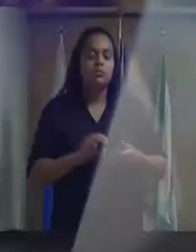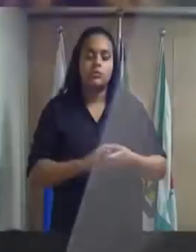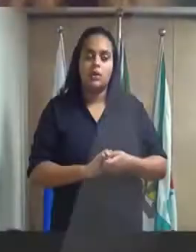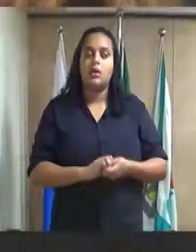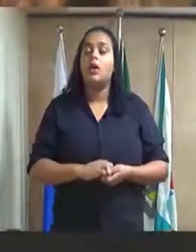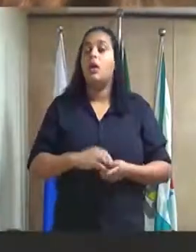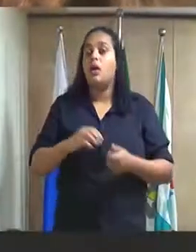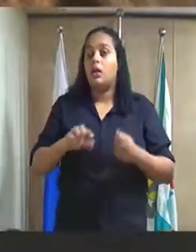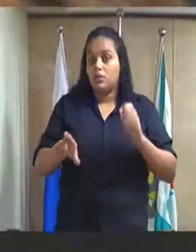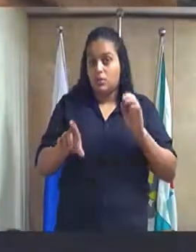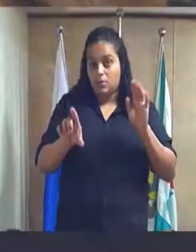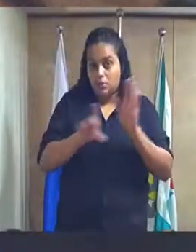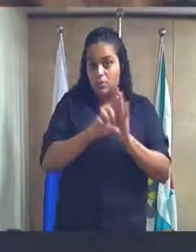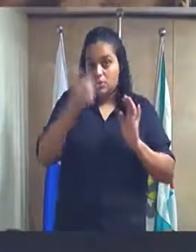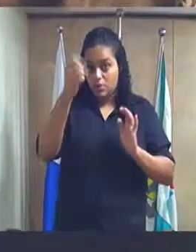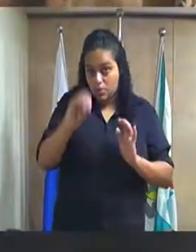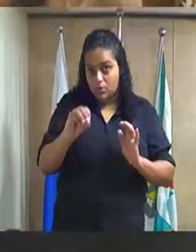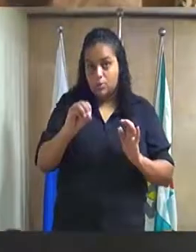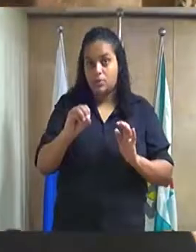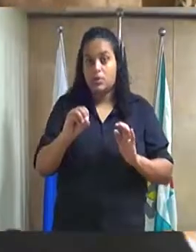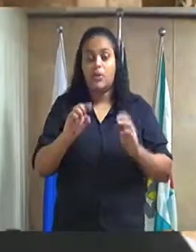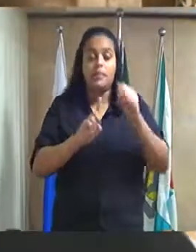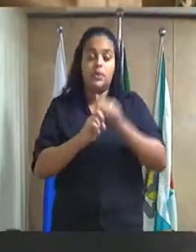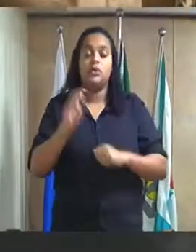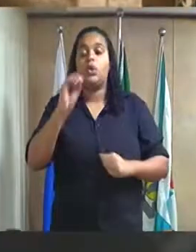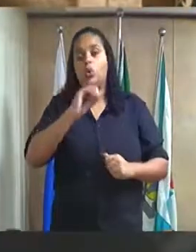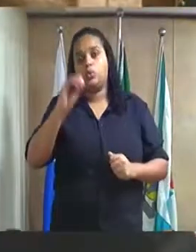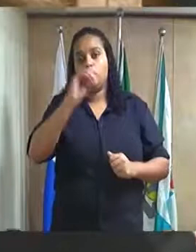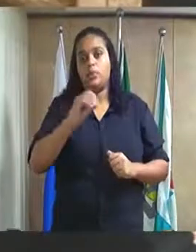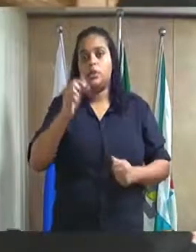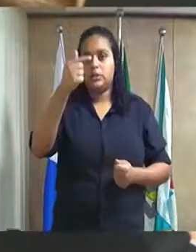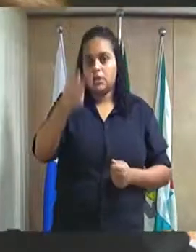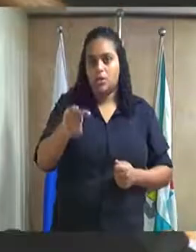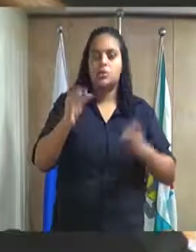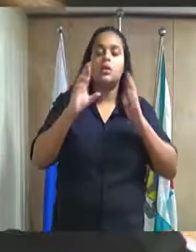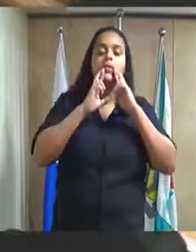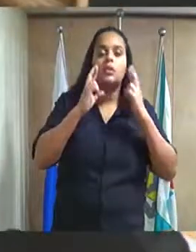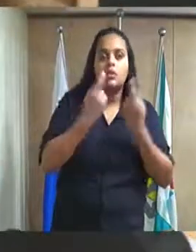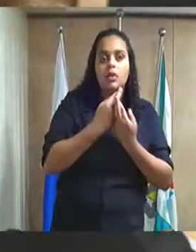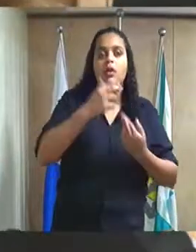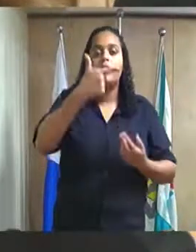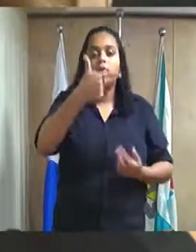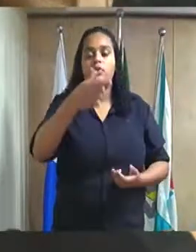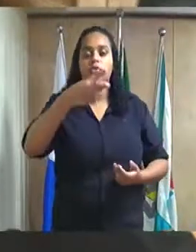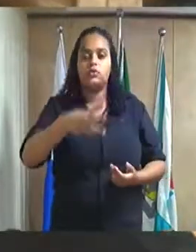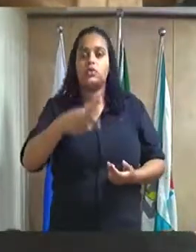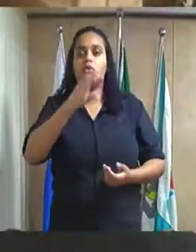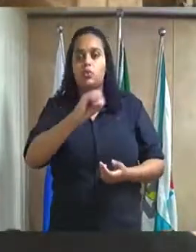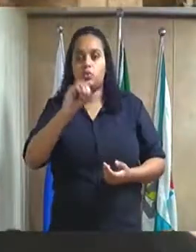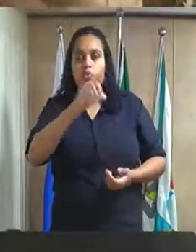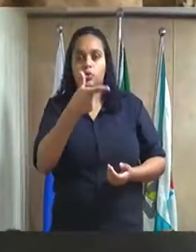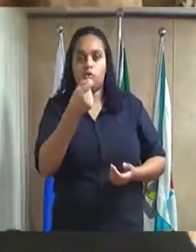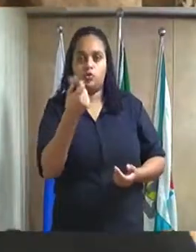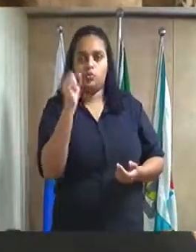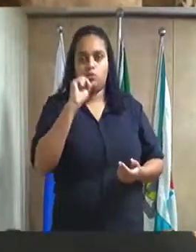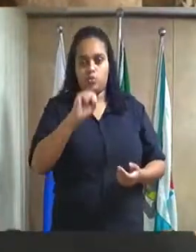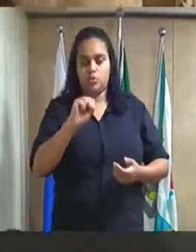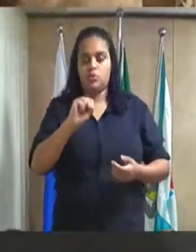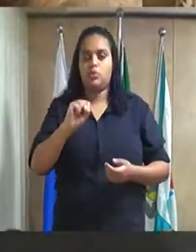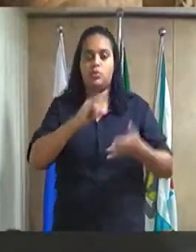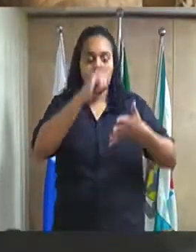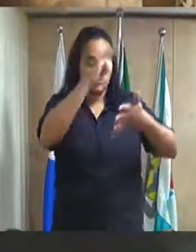18ª Legislatura, sessão ordinária do mês de outubro, 7ª reunião ordinária de 23 de outubro de 2018. Expediente,